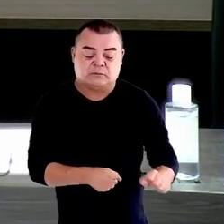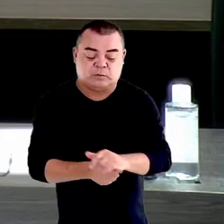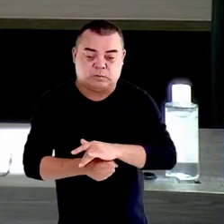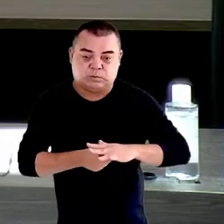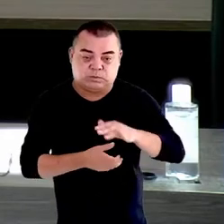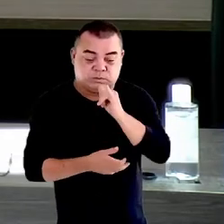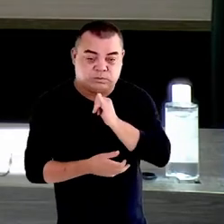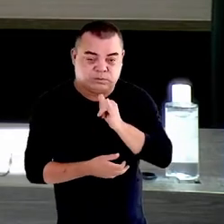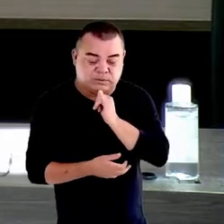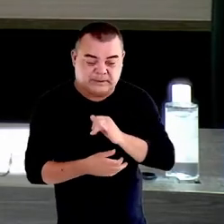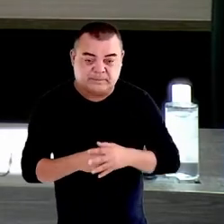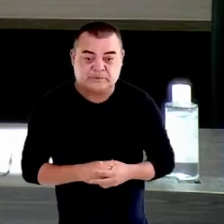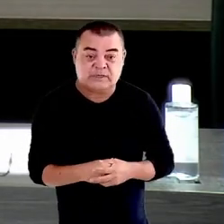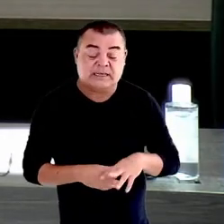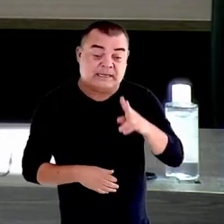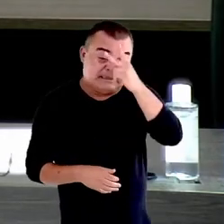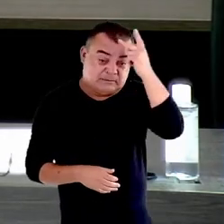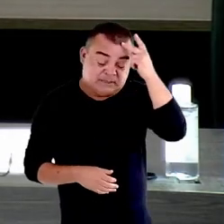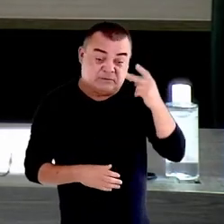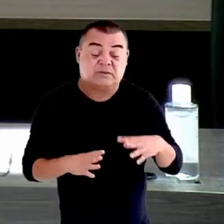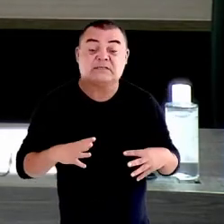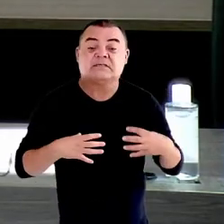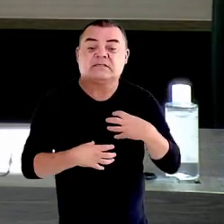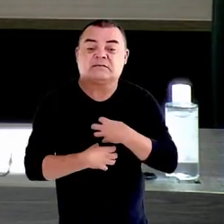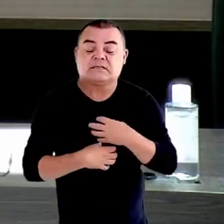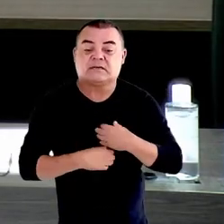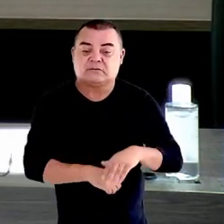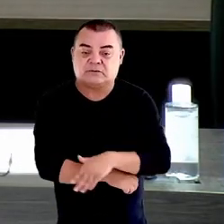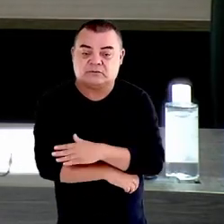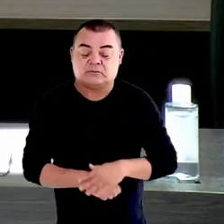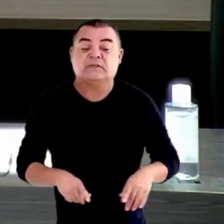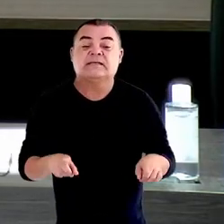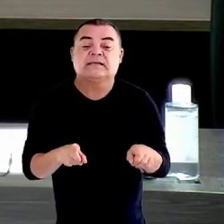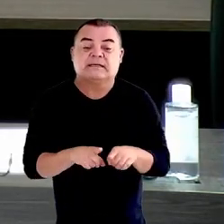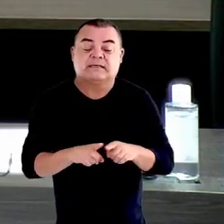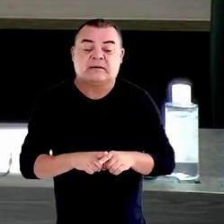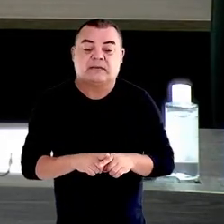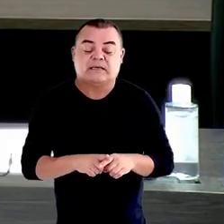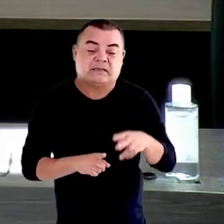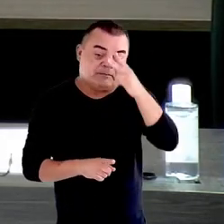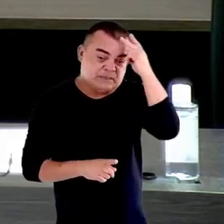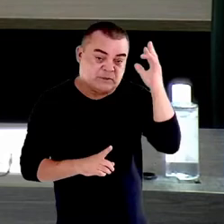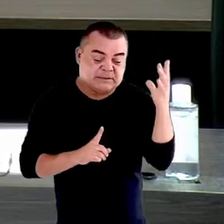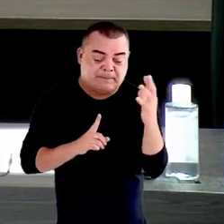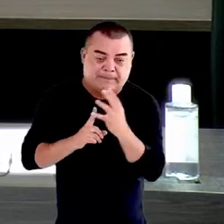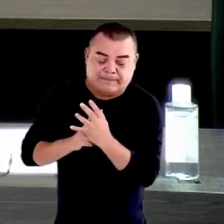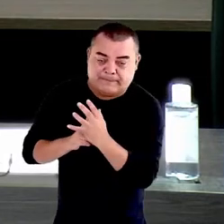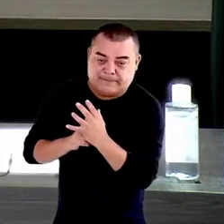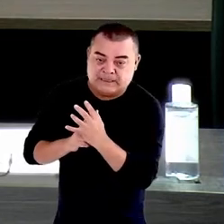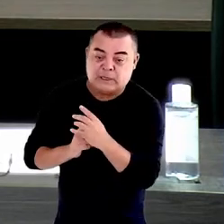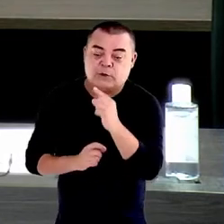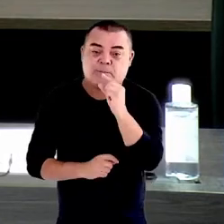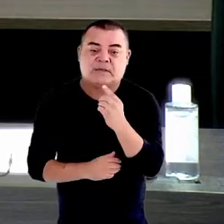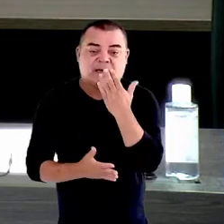de pessoas em situação de rua e de pessoas privadas do mínimo alimentar.